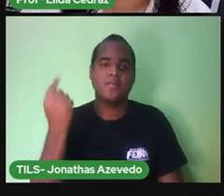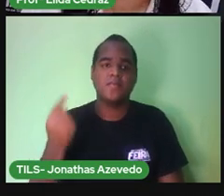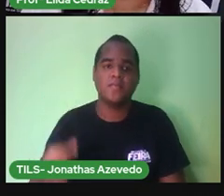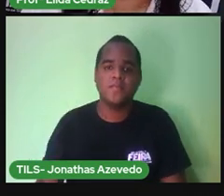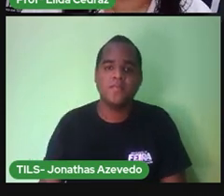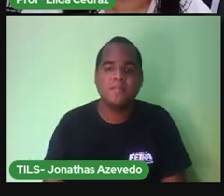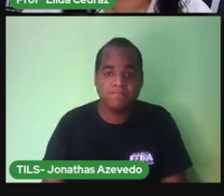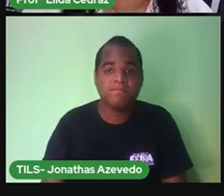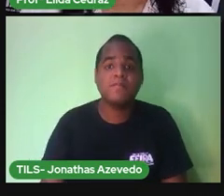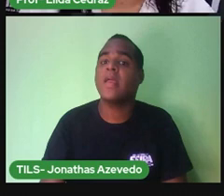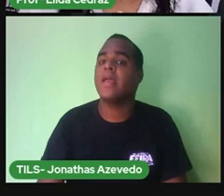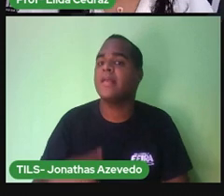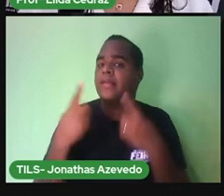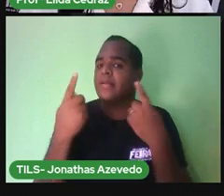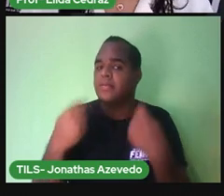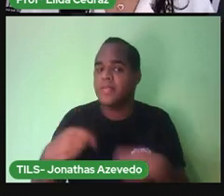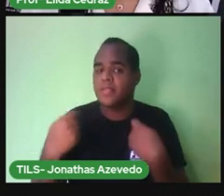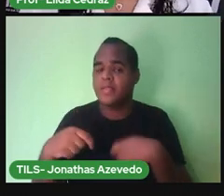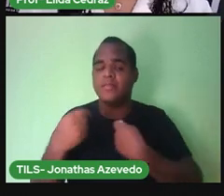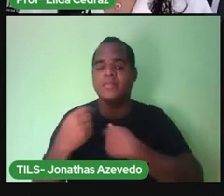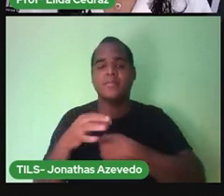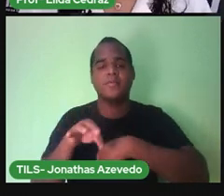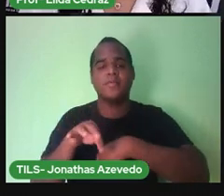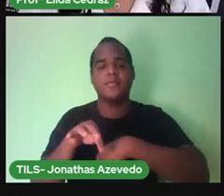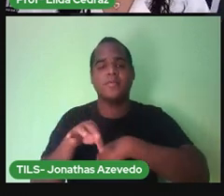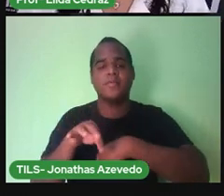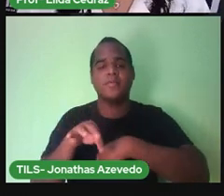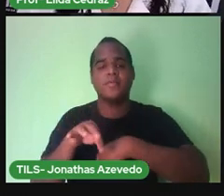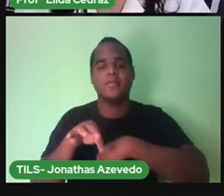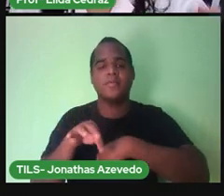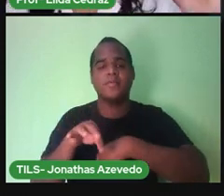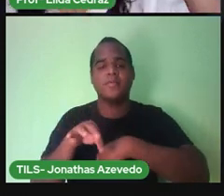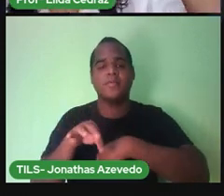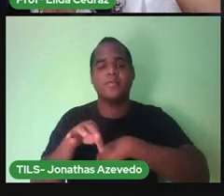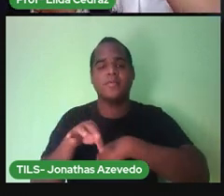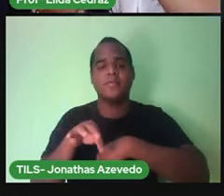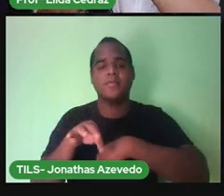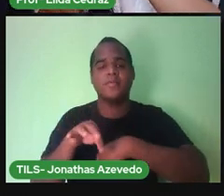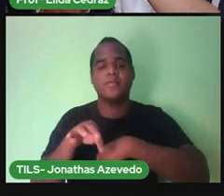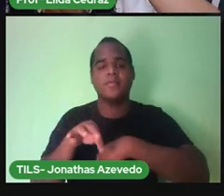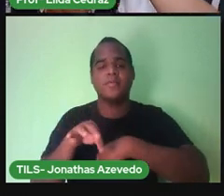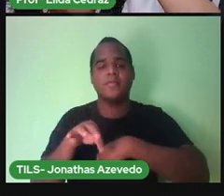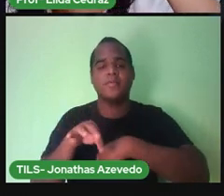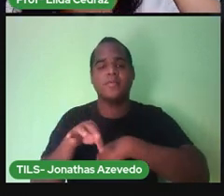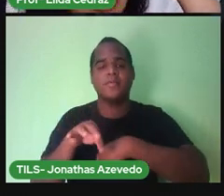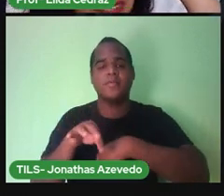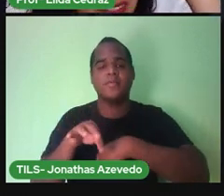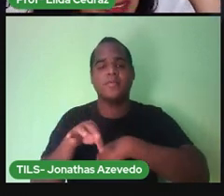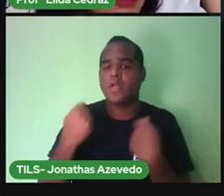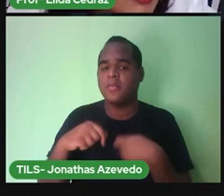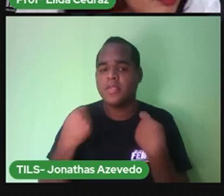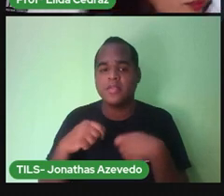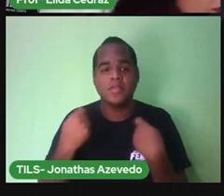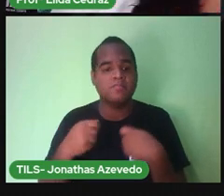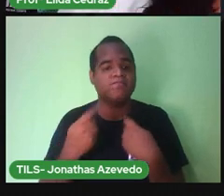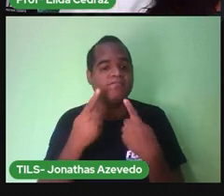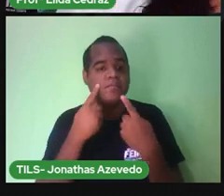precisava medir antes de buscar mais ajuda. Olhou o tanto que faltava